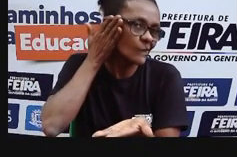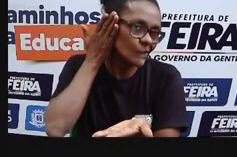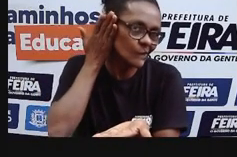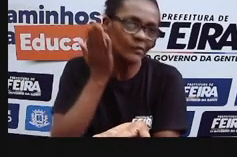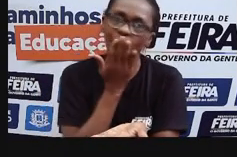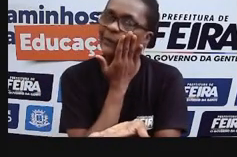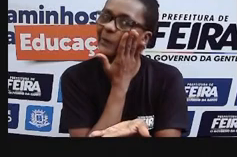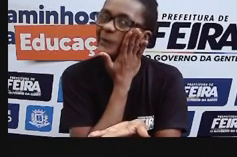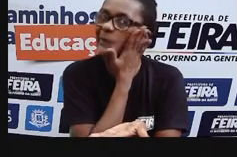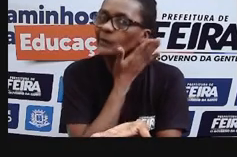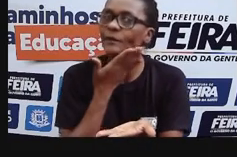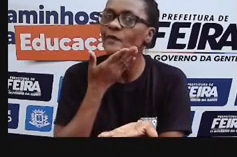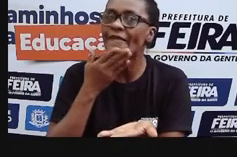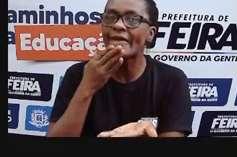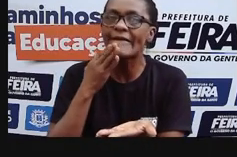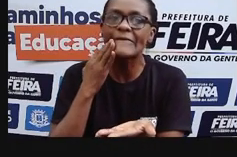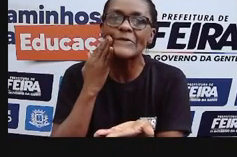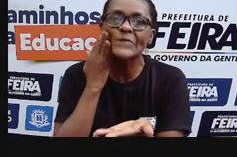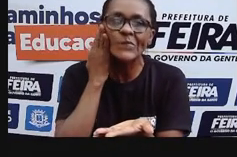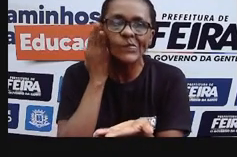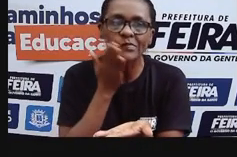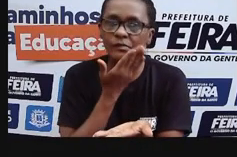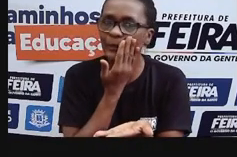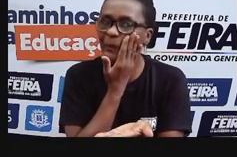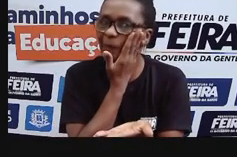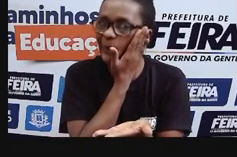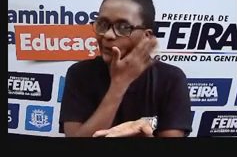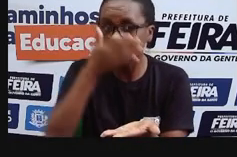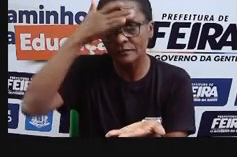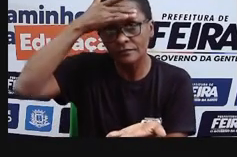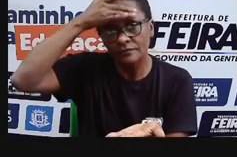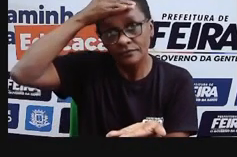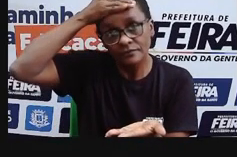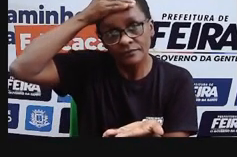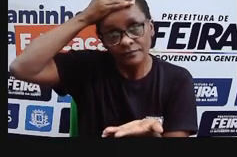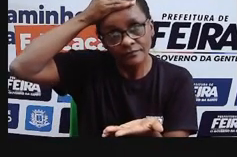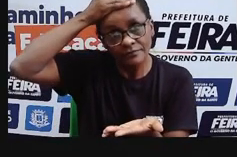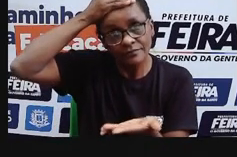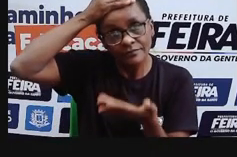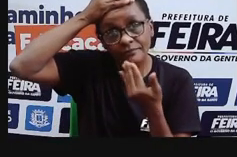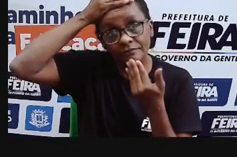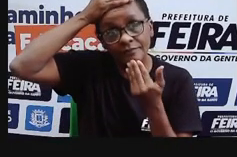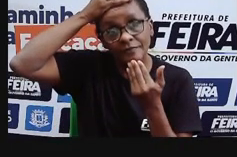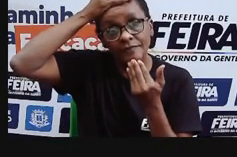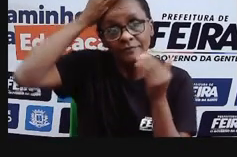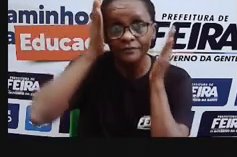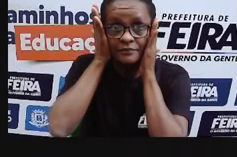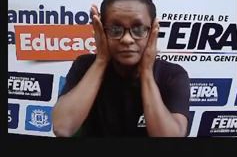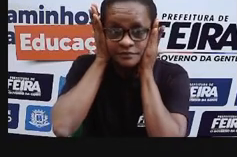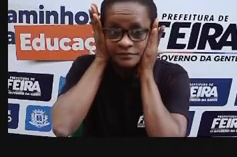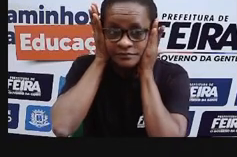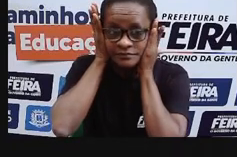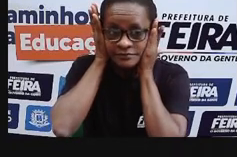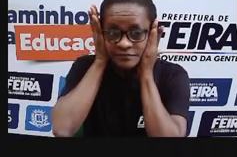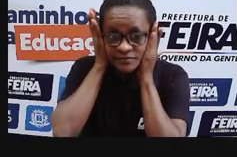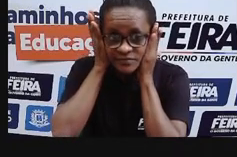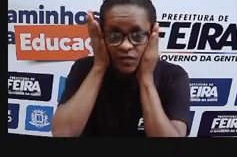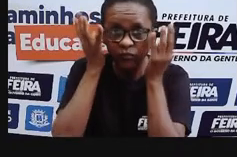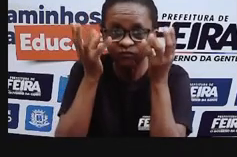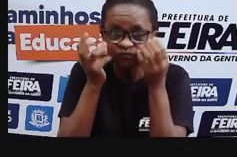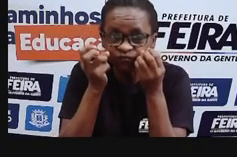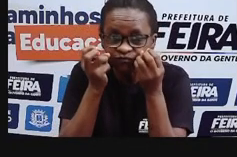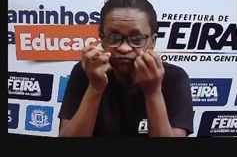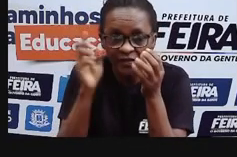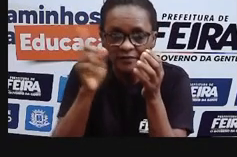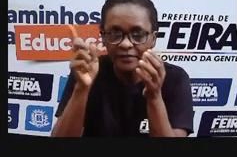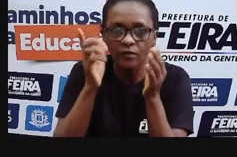colocam o butox, e esticam a pele, ficam a pele esticada, só tem que cuidado de não esticar demais, né?